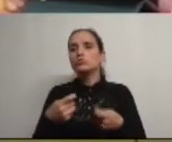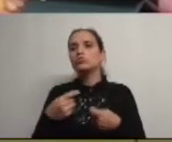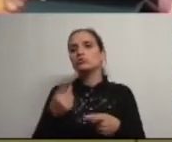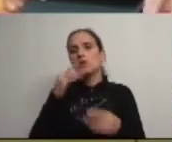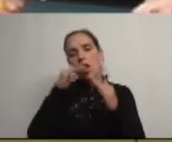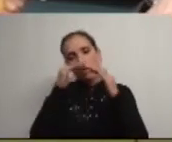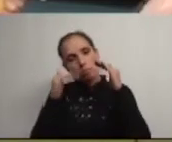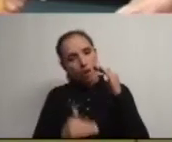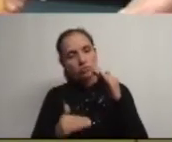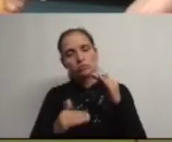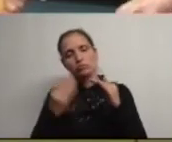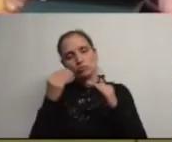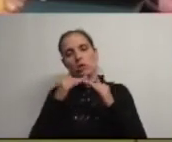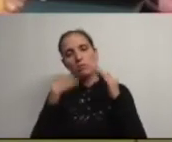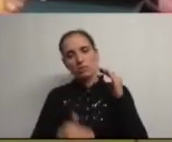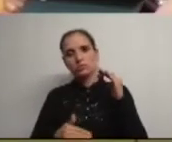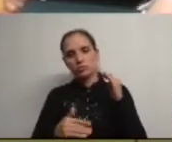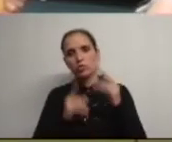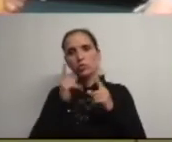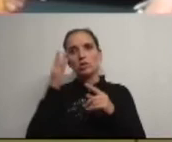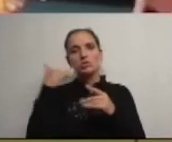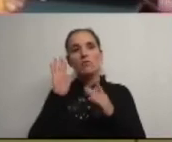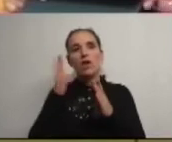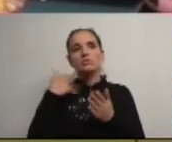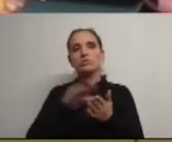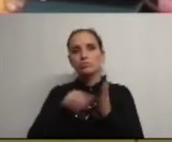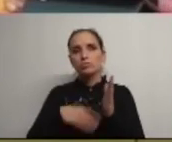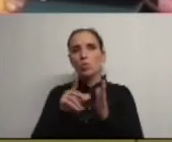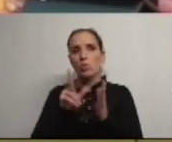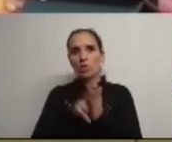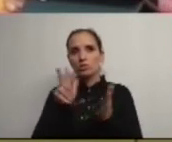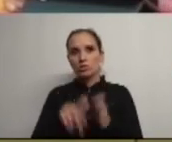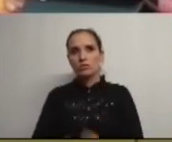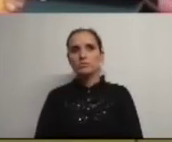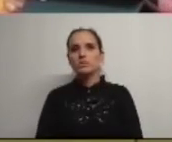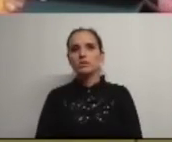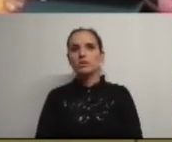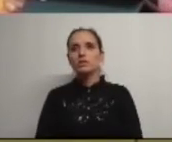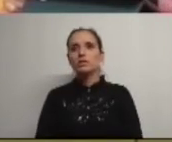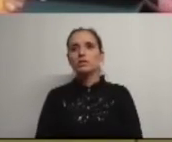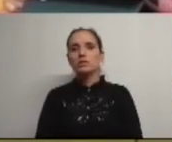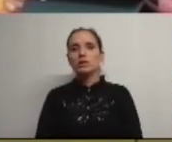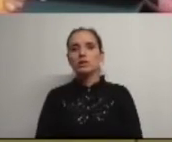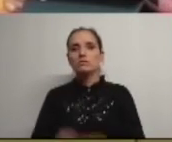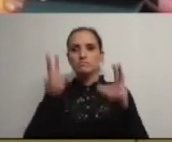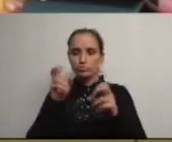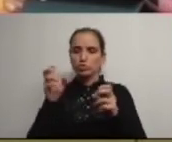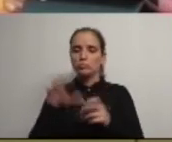estão abaixo bastante abaixo ainda daquilo que estava programado sobre o espaço multigeracional